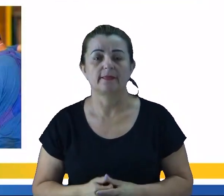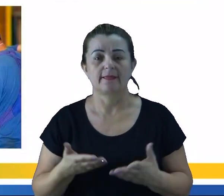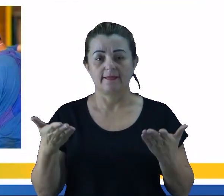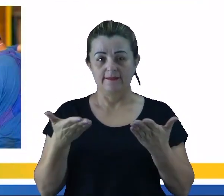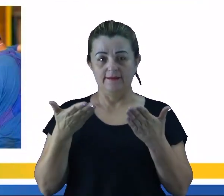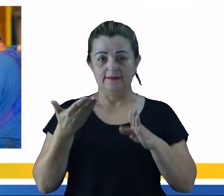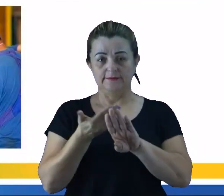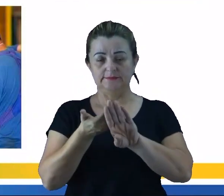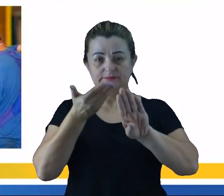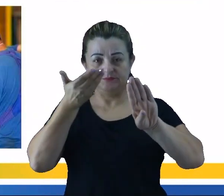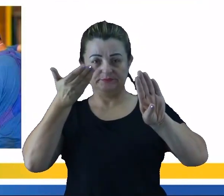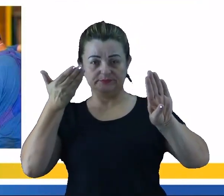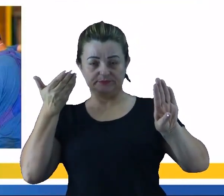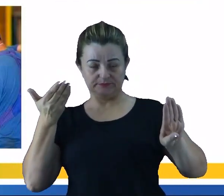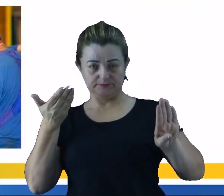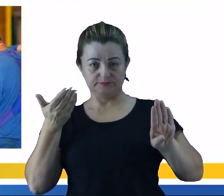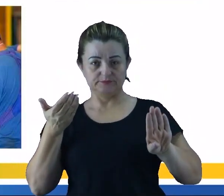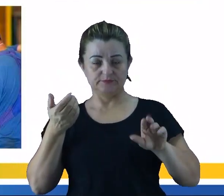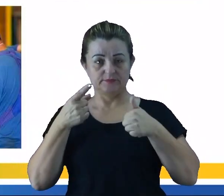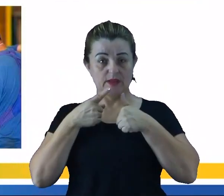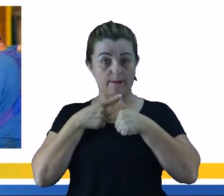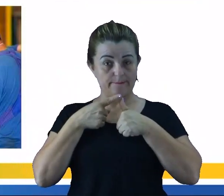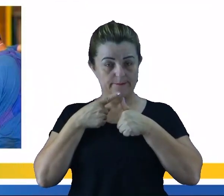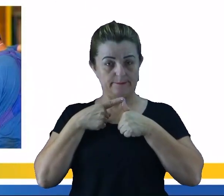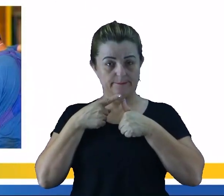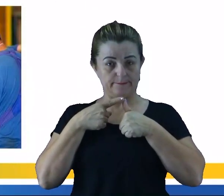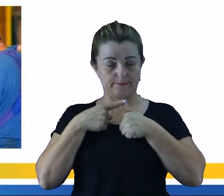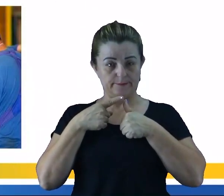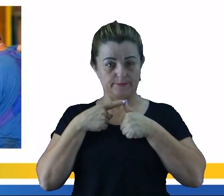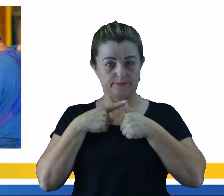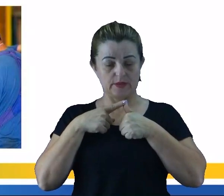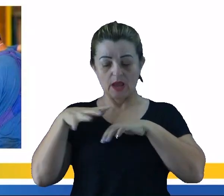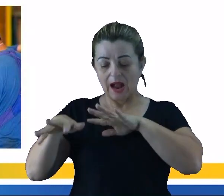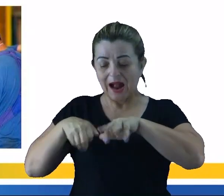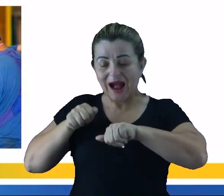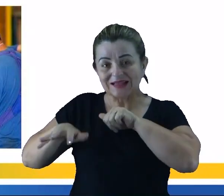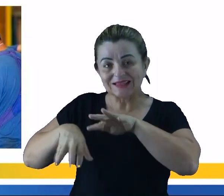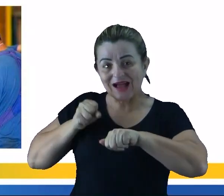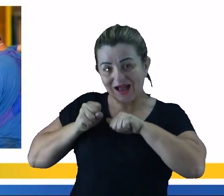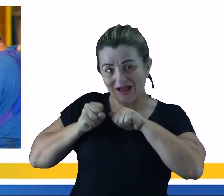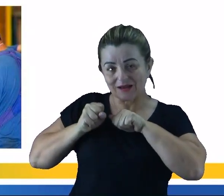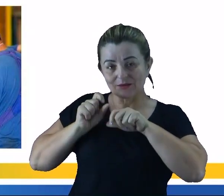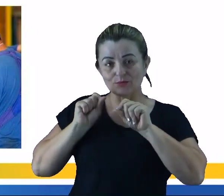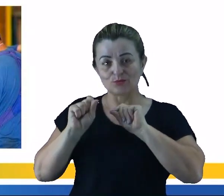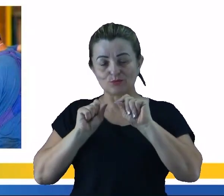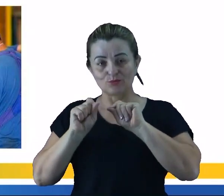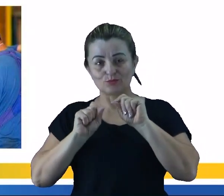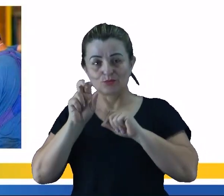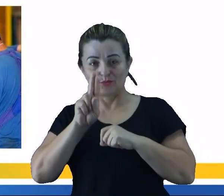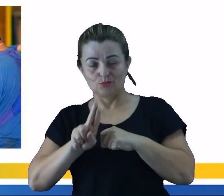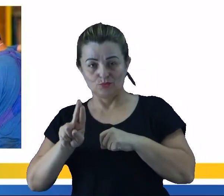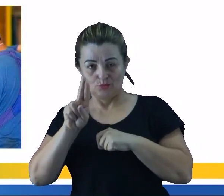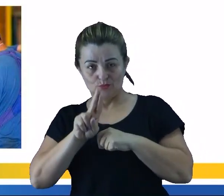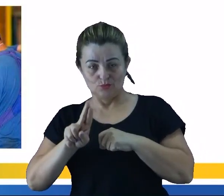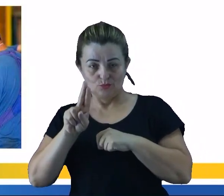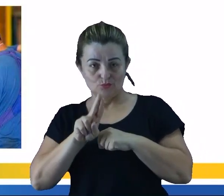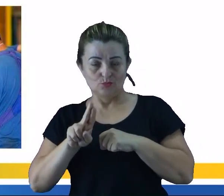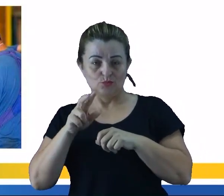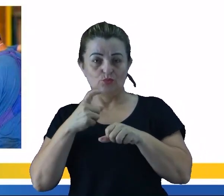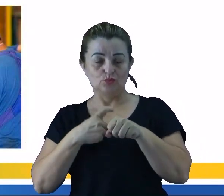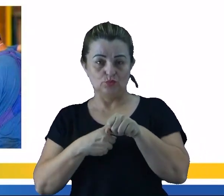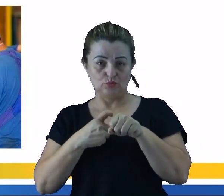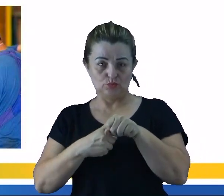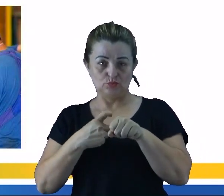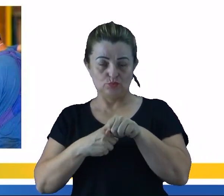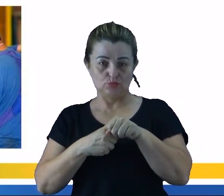separações das misturas. A nossa primeira separação é a catação. Ela é utilizada ali para separar componentes sólidos